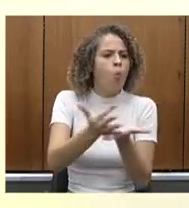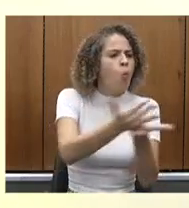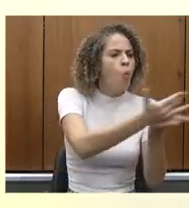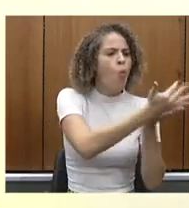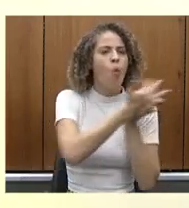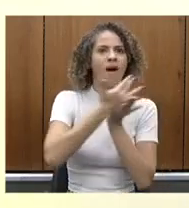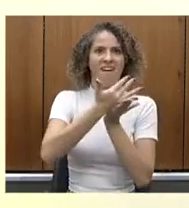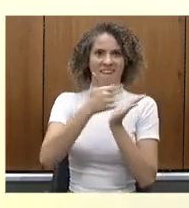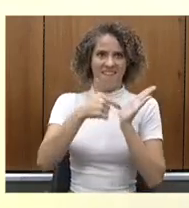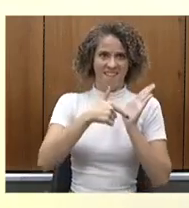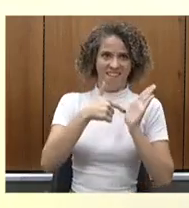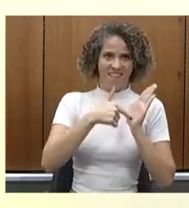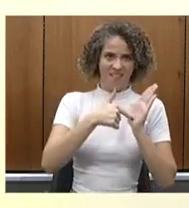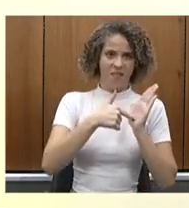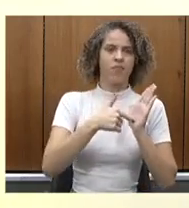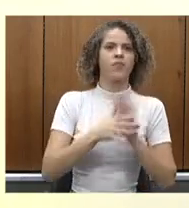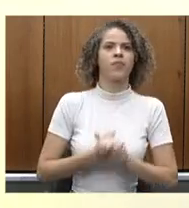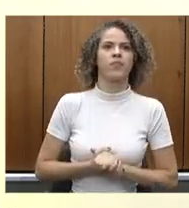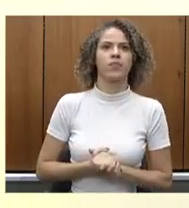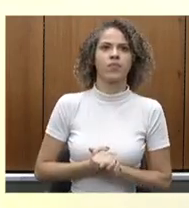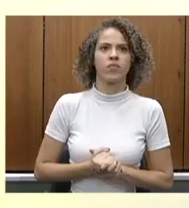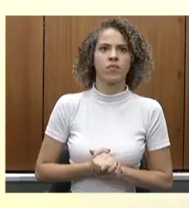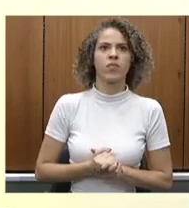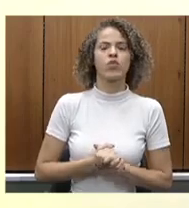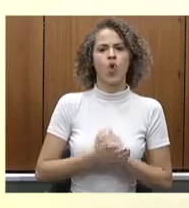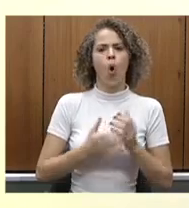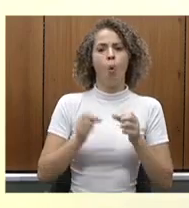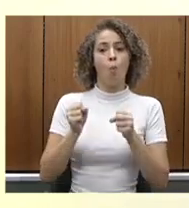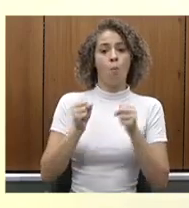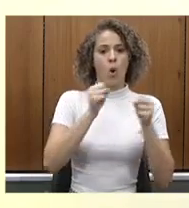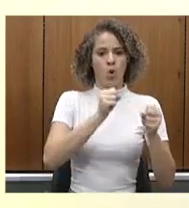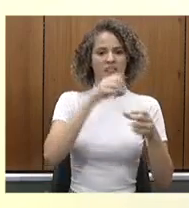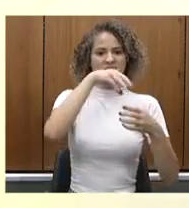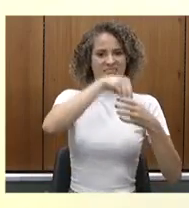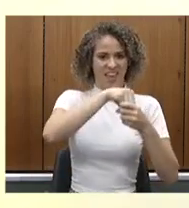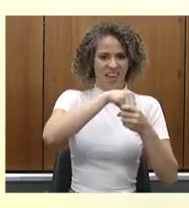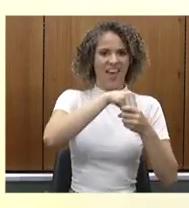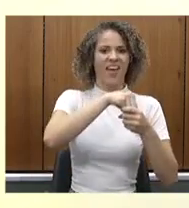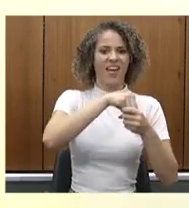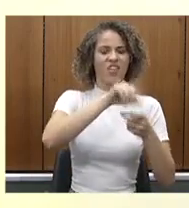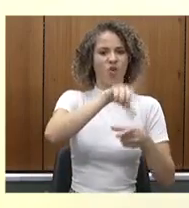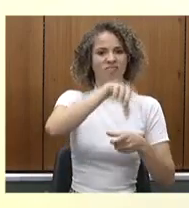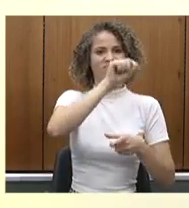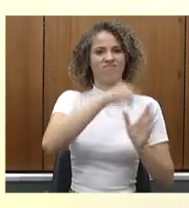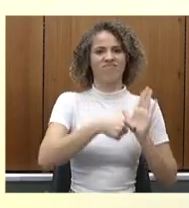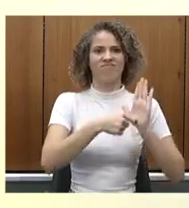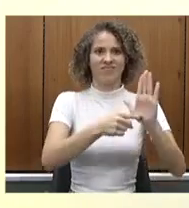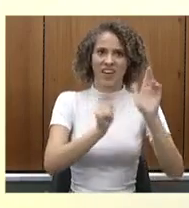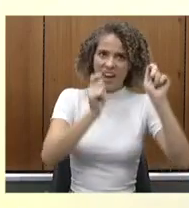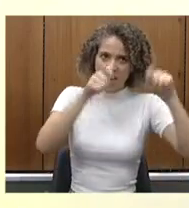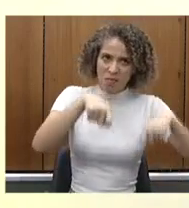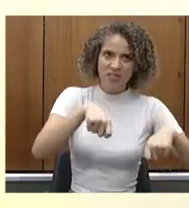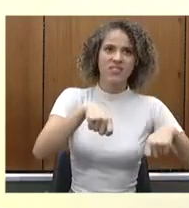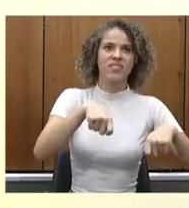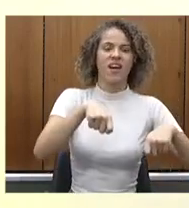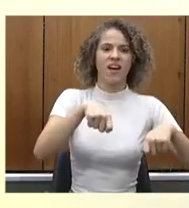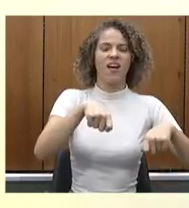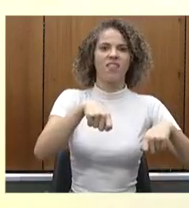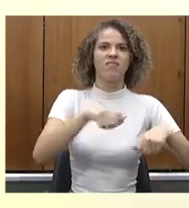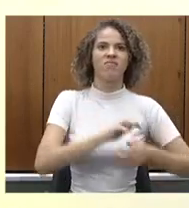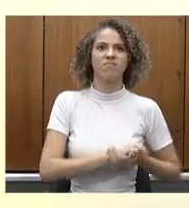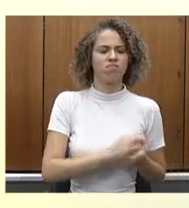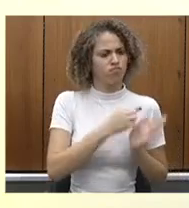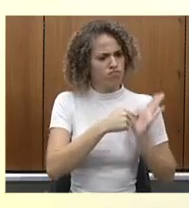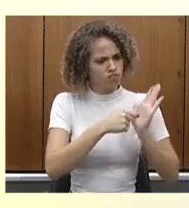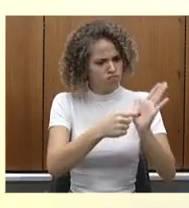são do poder executivo. O governador foi eleito e tem capacidade para escolher a sua equipe, para